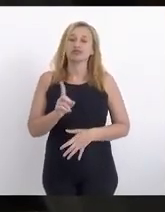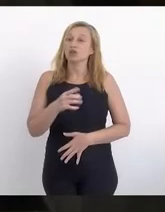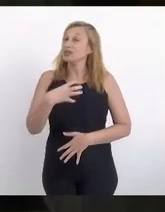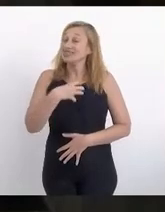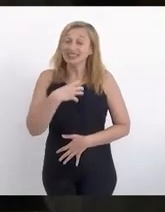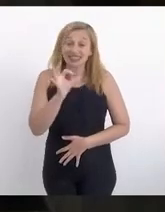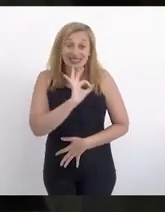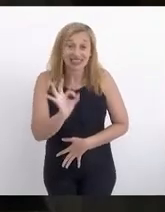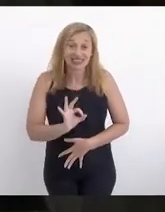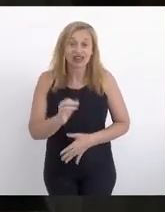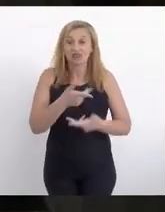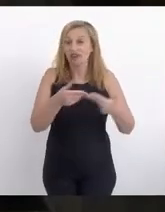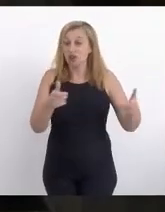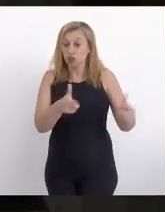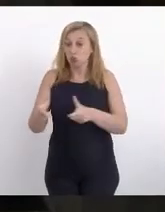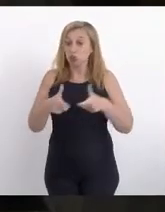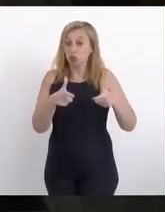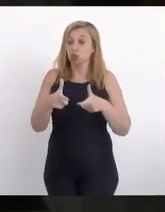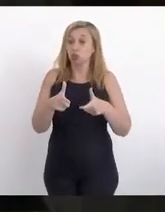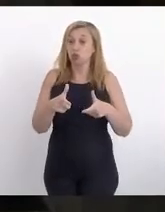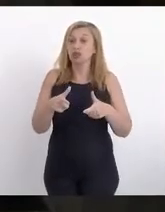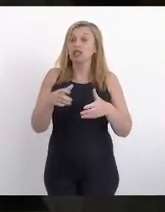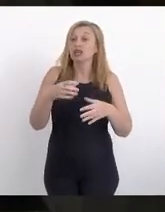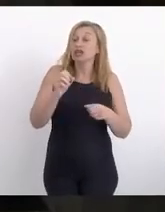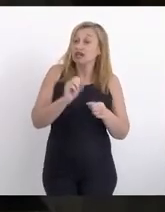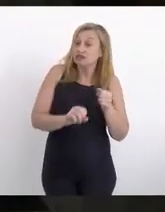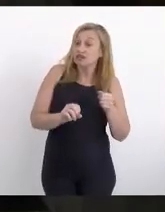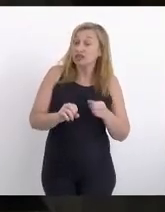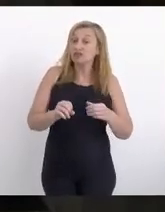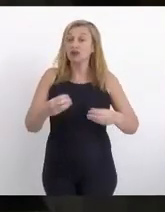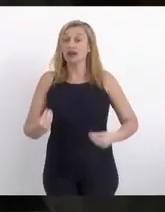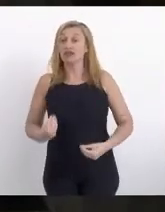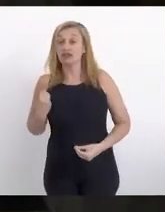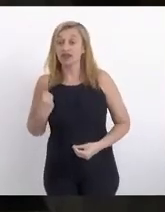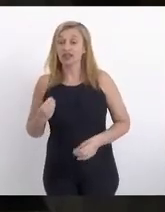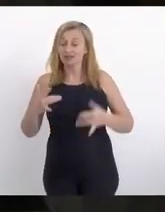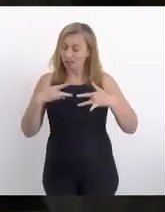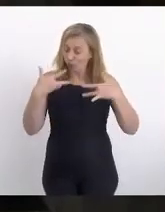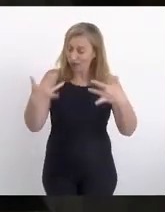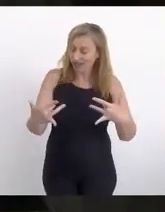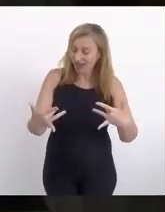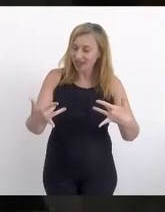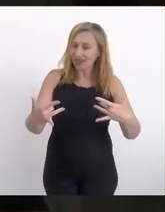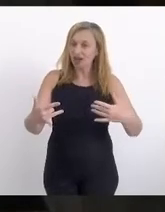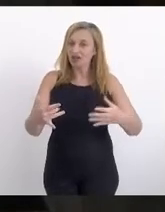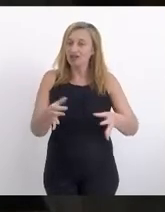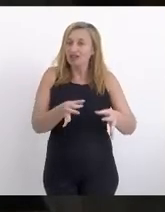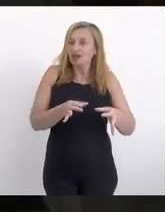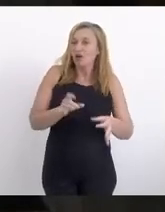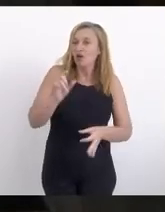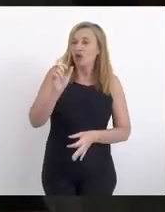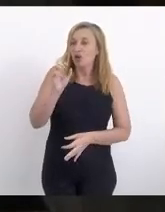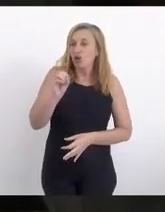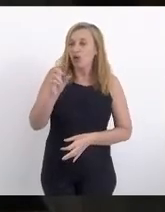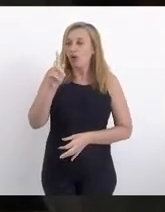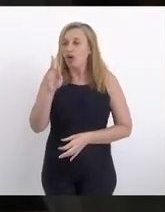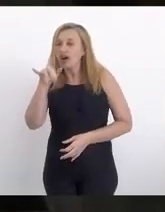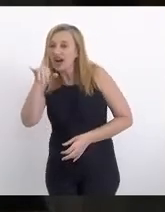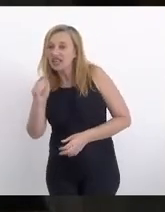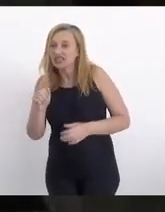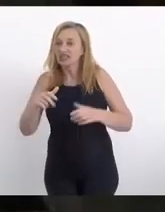Em muitos desses lugares, o que se fez sentir foi a presença solidária, orgânica, militante,